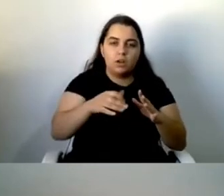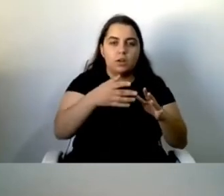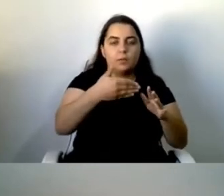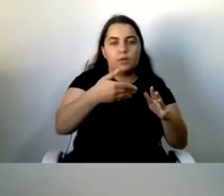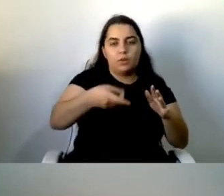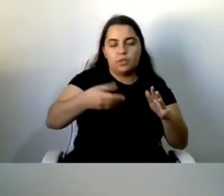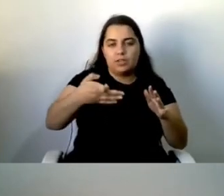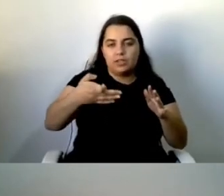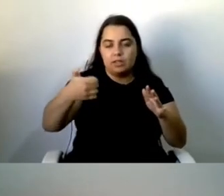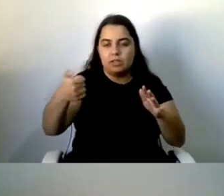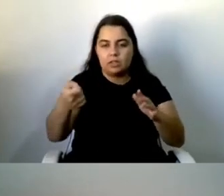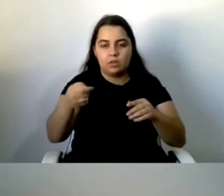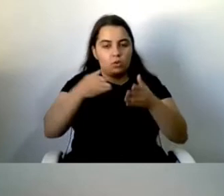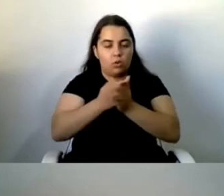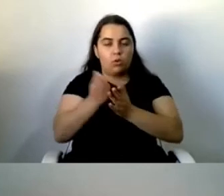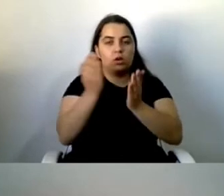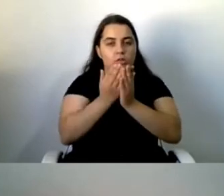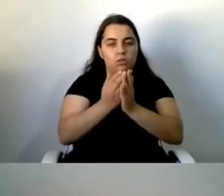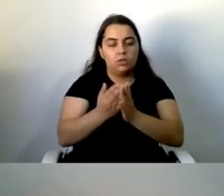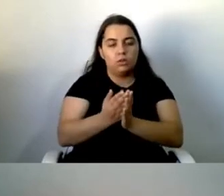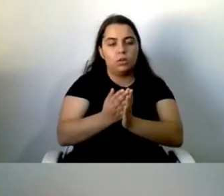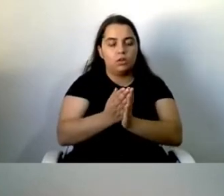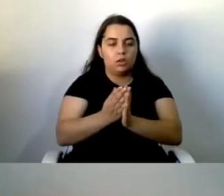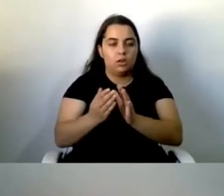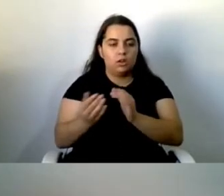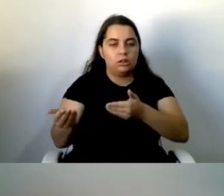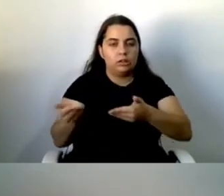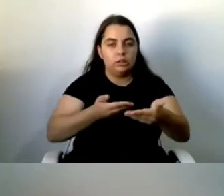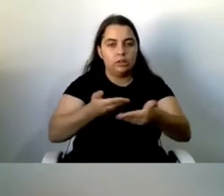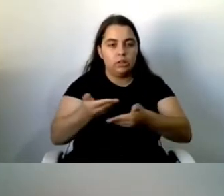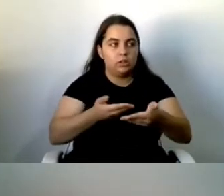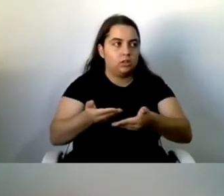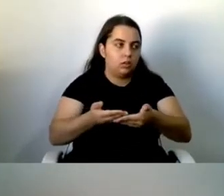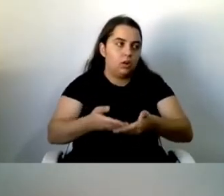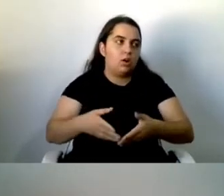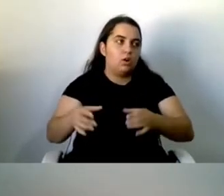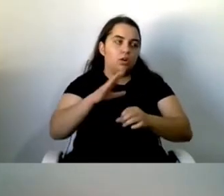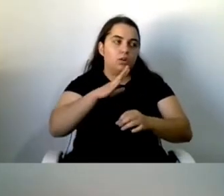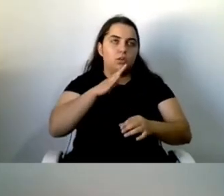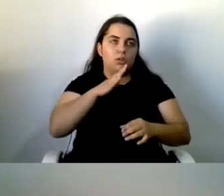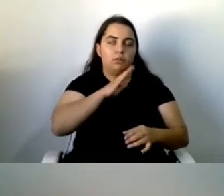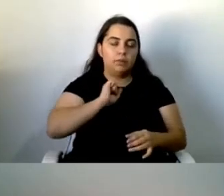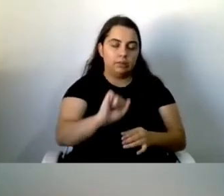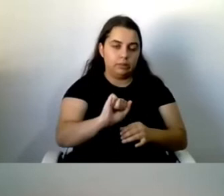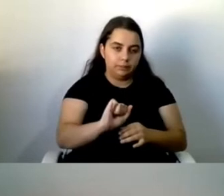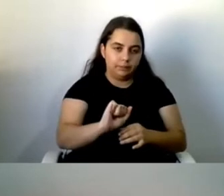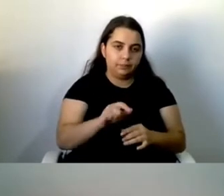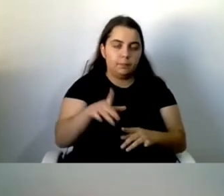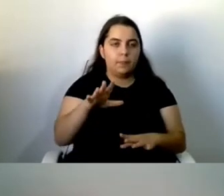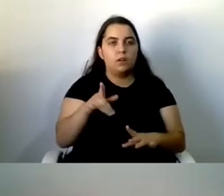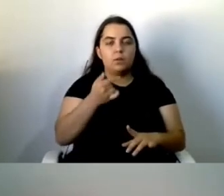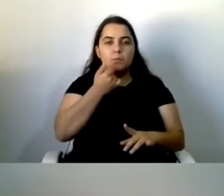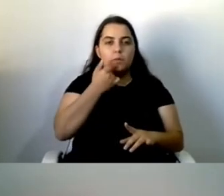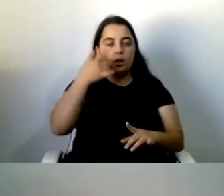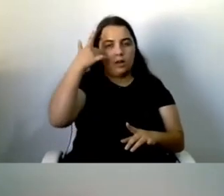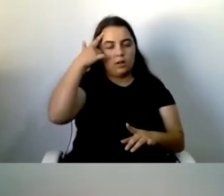estudos e colabora na implementação do negócio familiar. Desde muito cedo, acreditou que a paralisia cerebral seria apenas